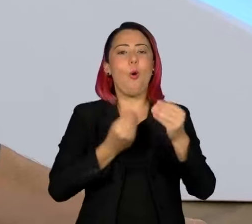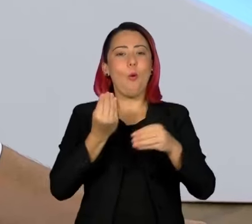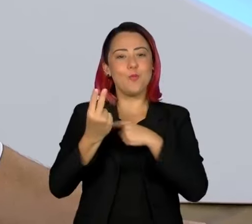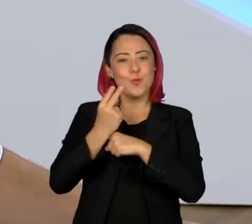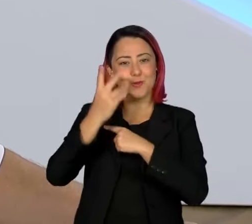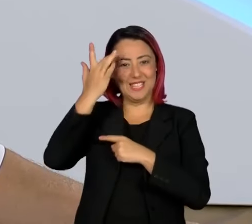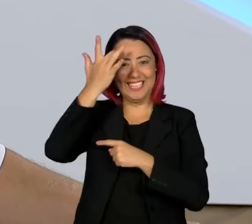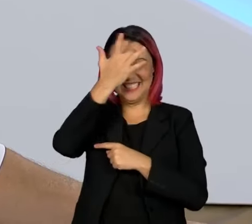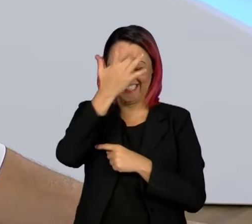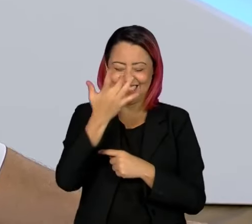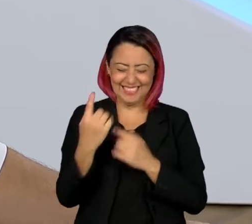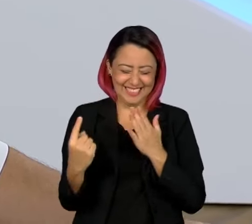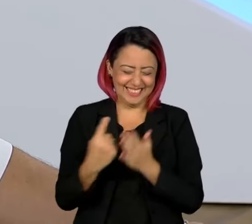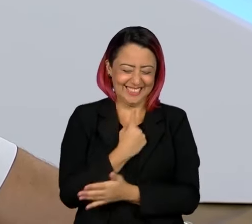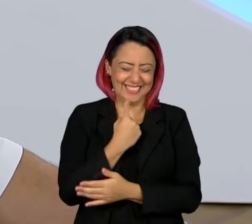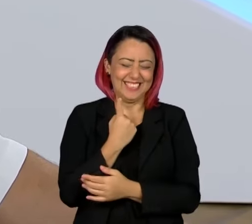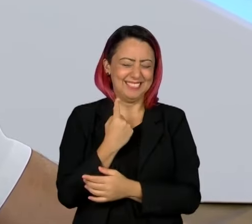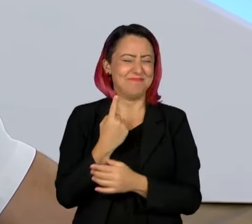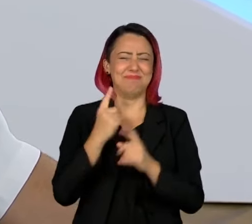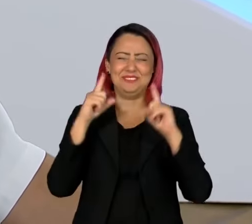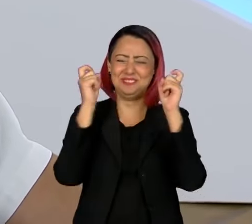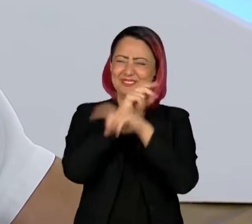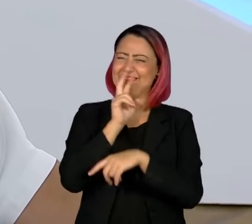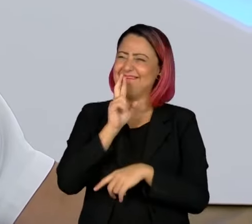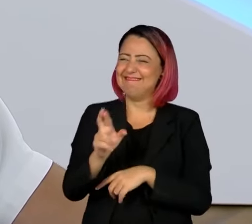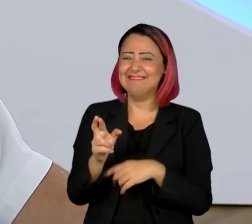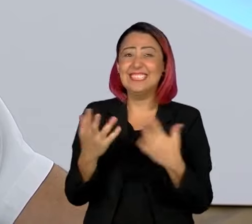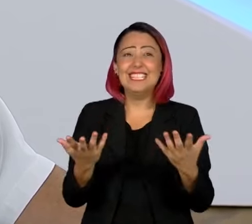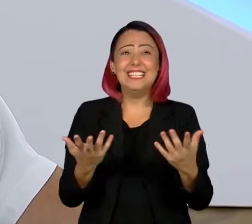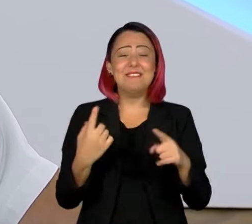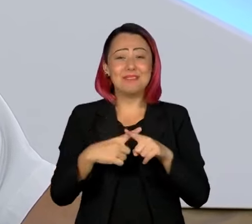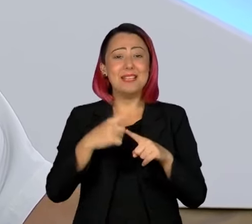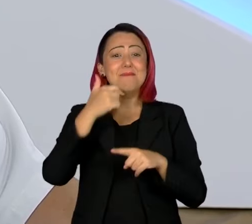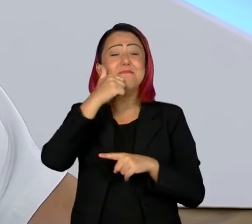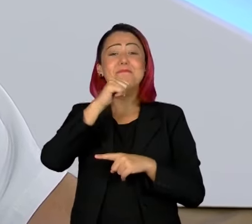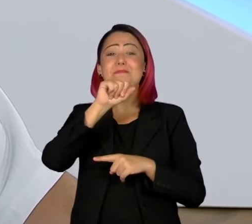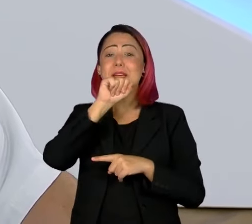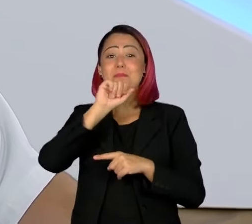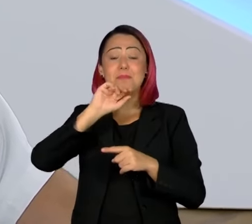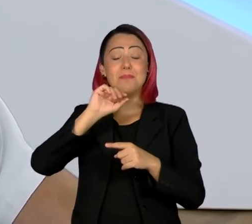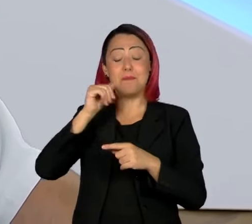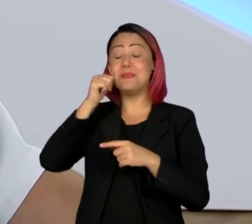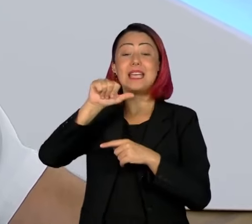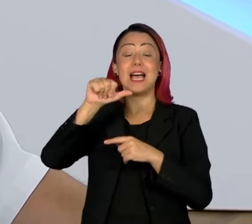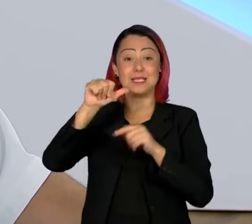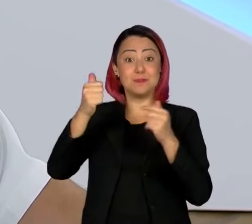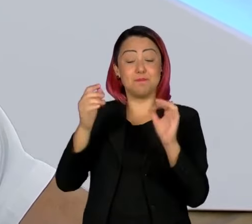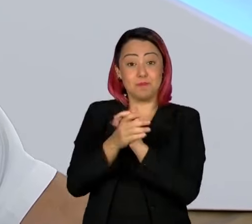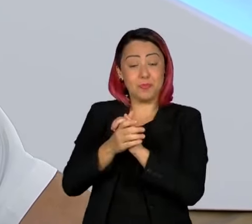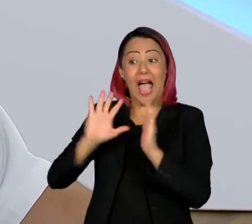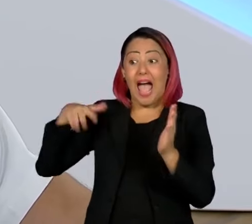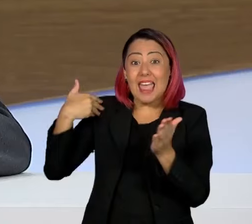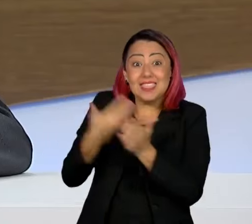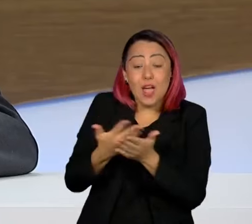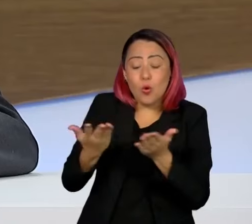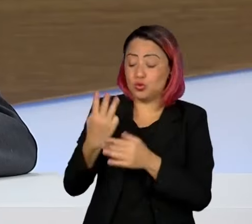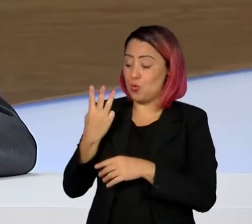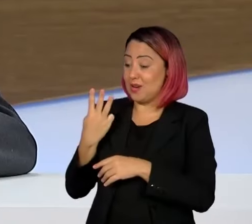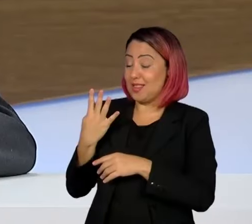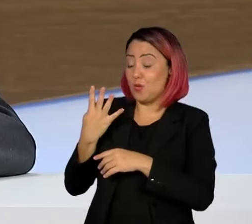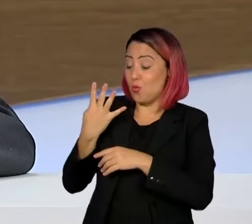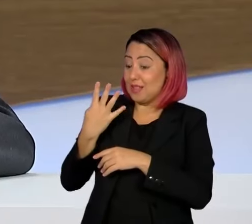Olha, as perguntas são tão difíceis para mim, porque até minha mulher não me entende até hoje com 43 anos de casado.